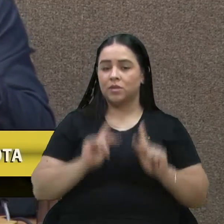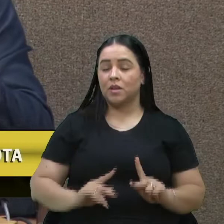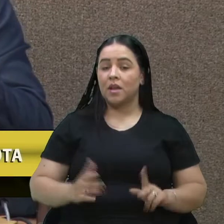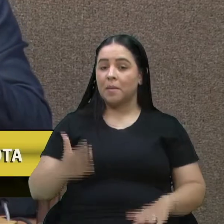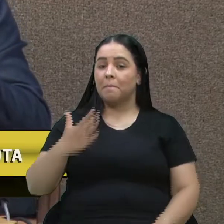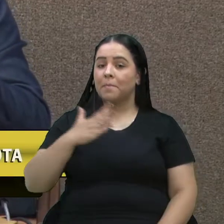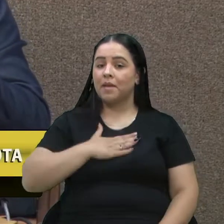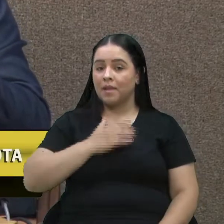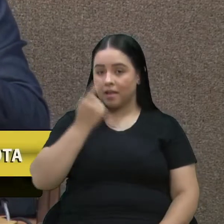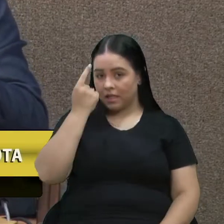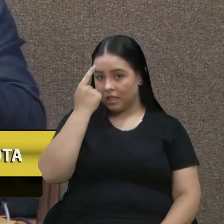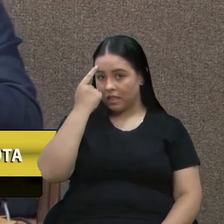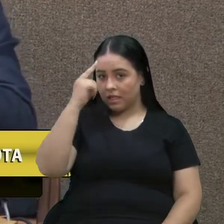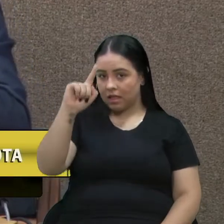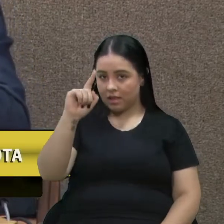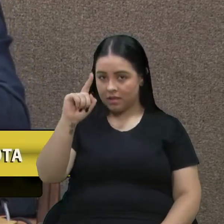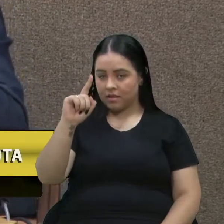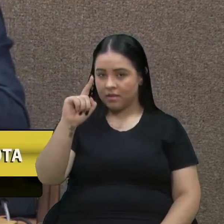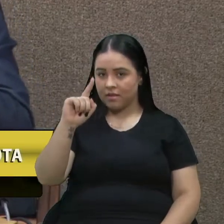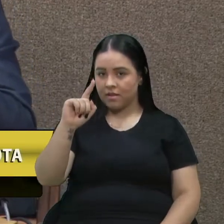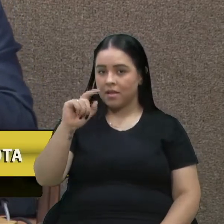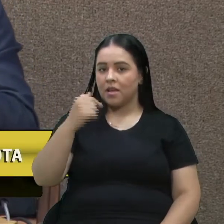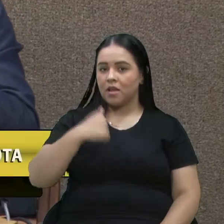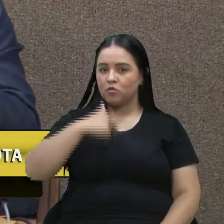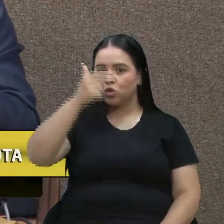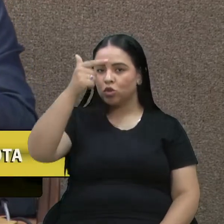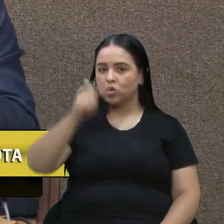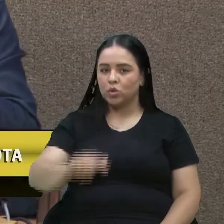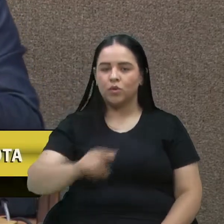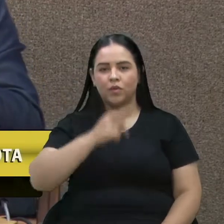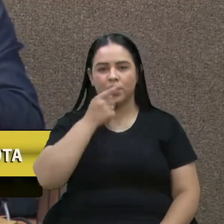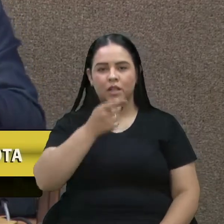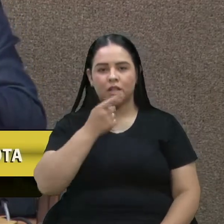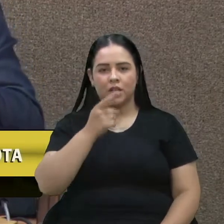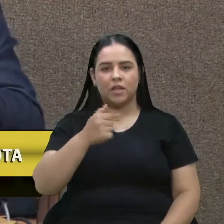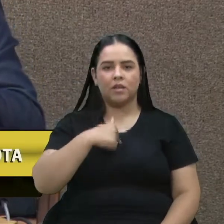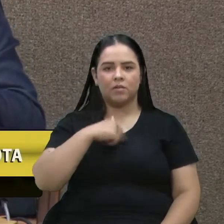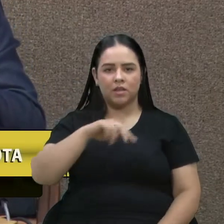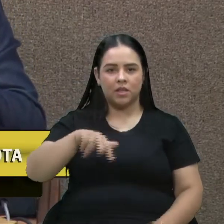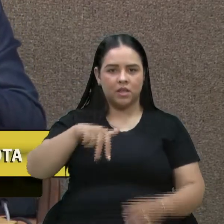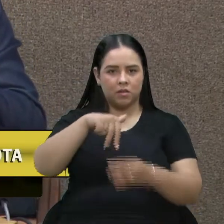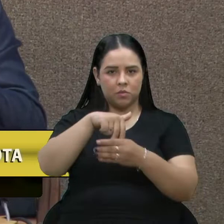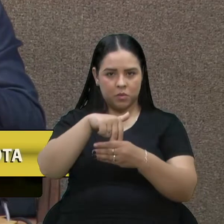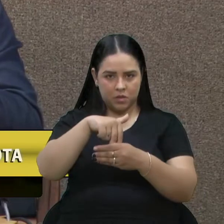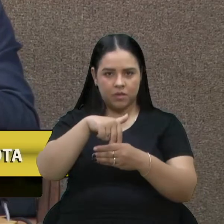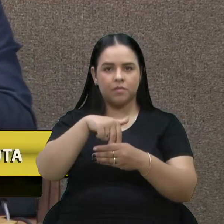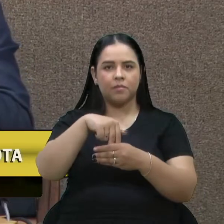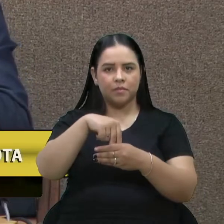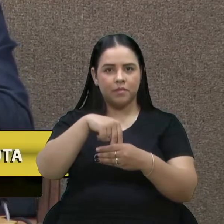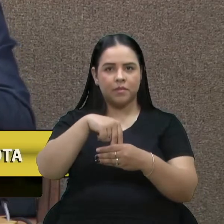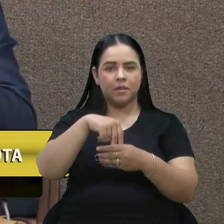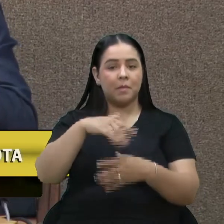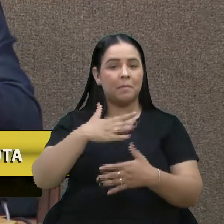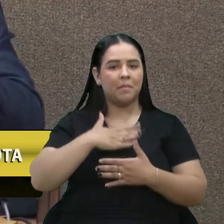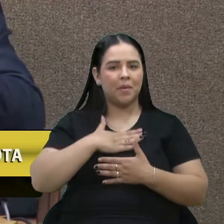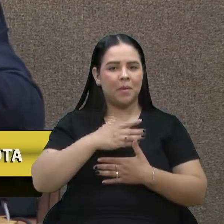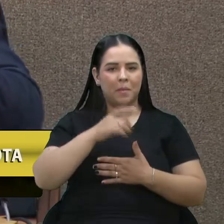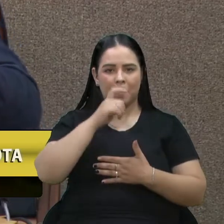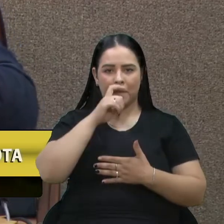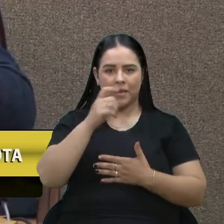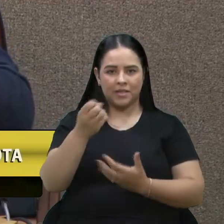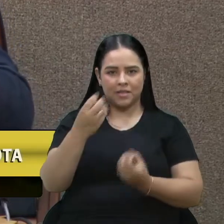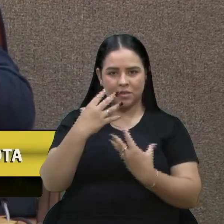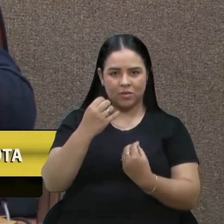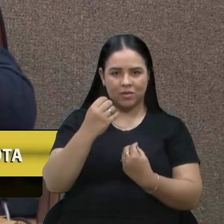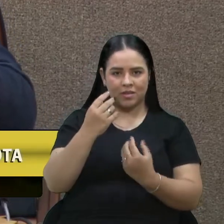concepção, volto a dizer o que eu disse quando estive na tribuna. O meu pai me ensinou que existe o